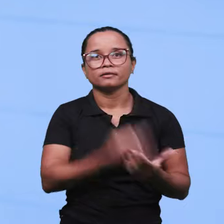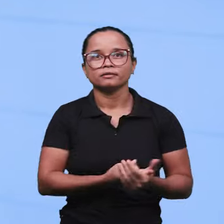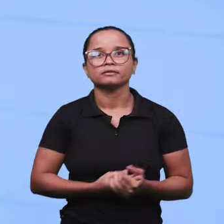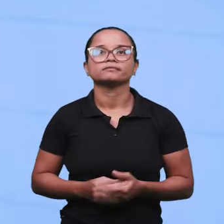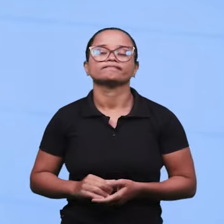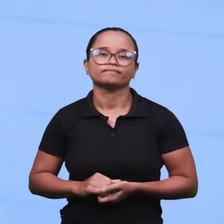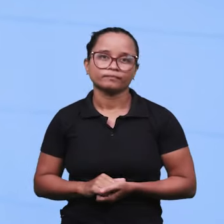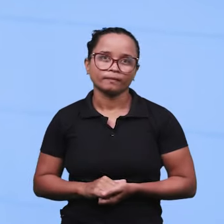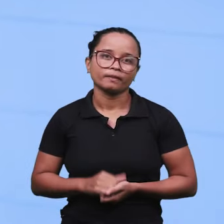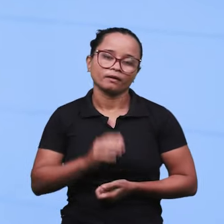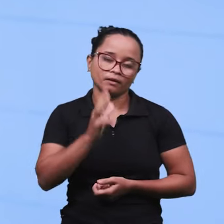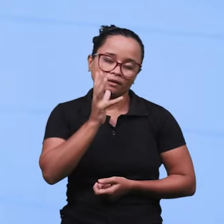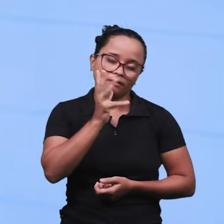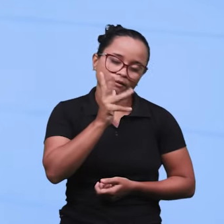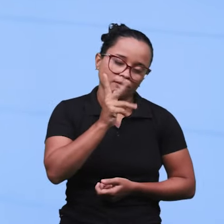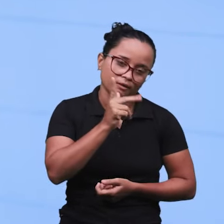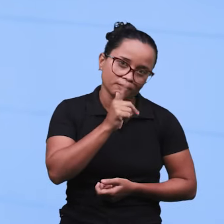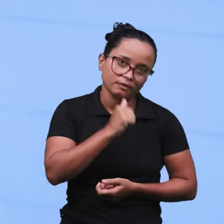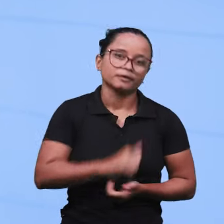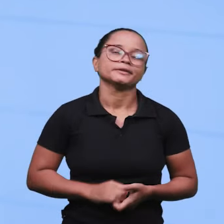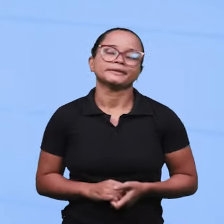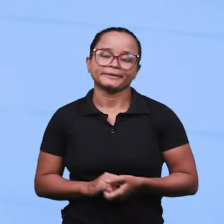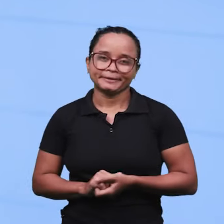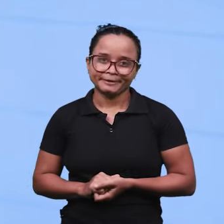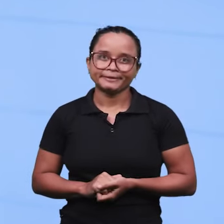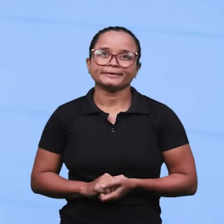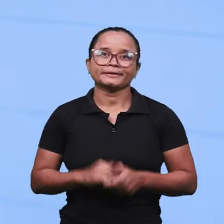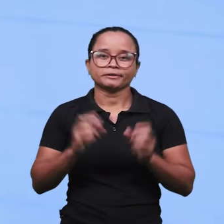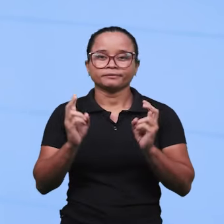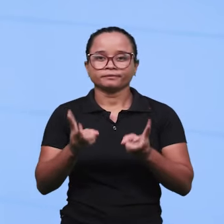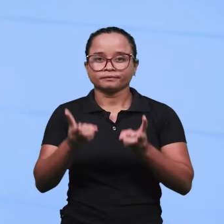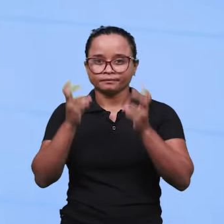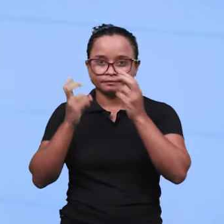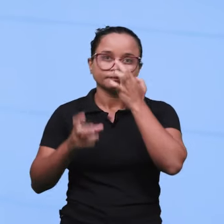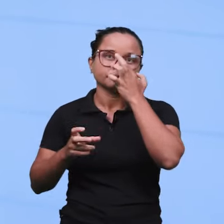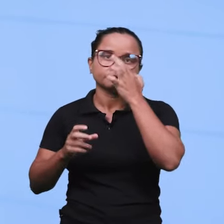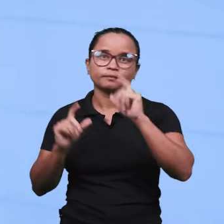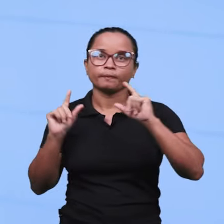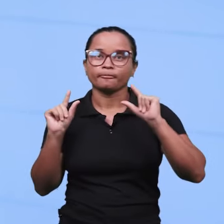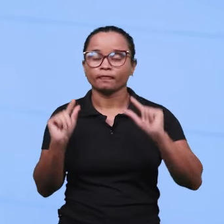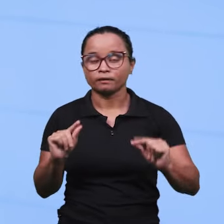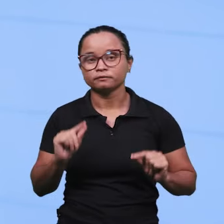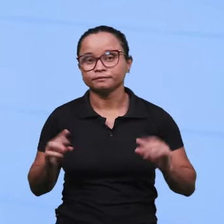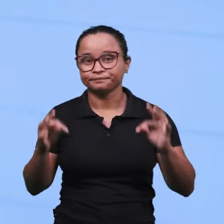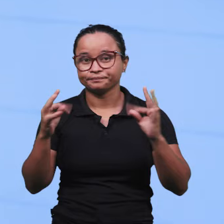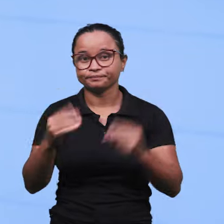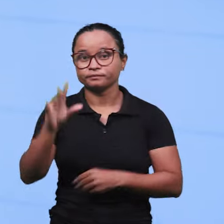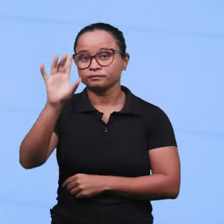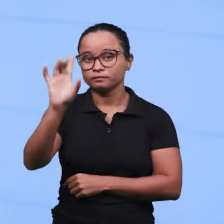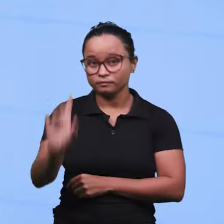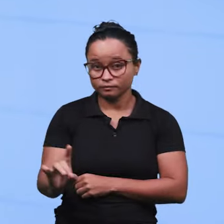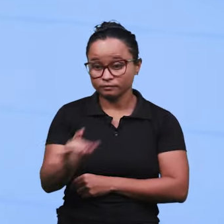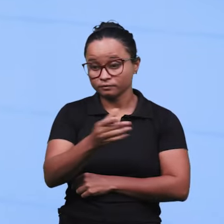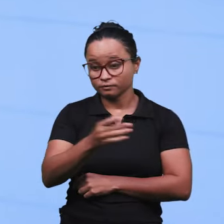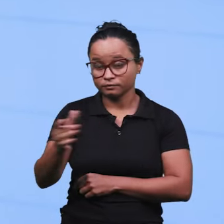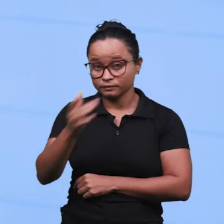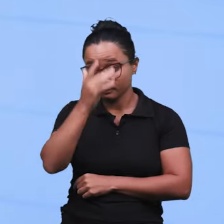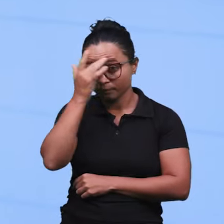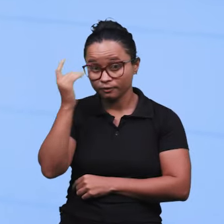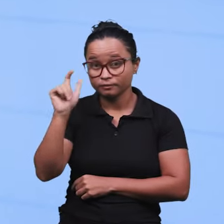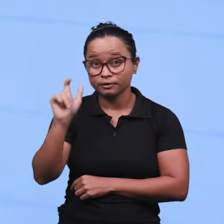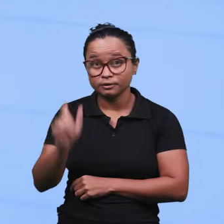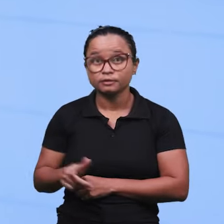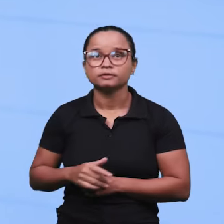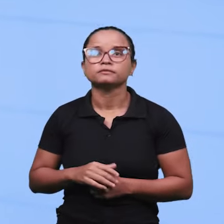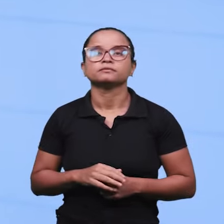vai demorar, vai realizar a perícia. Identificado ali os agentes e o direito devido do recebimento